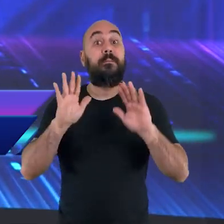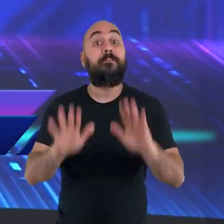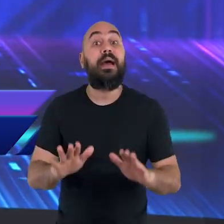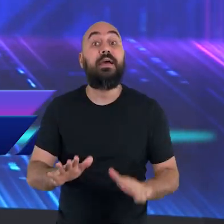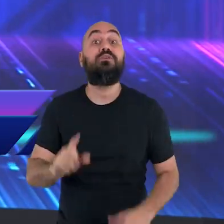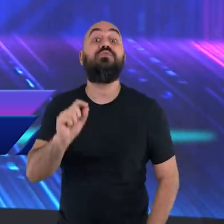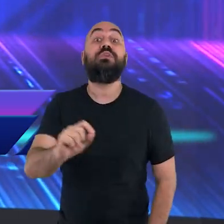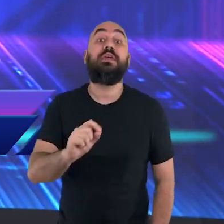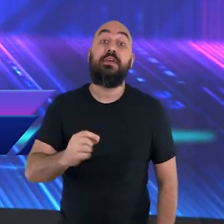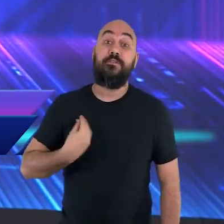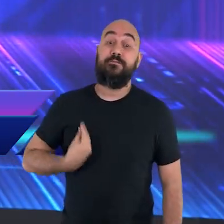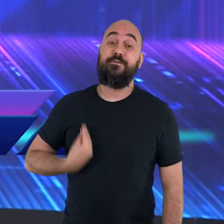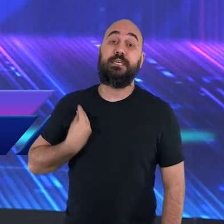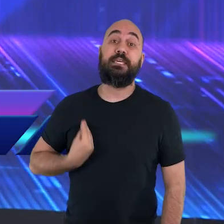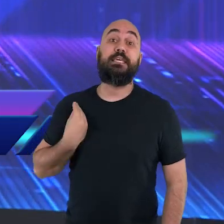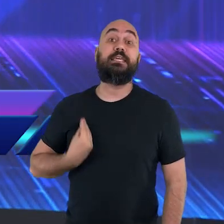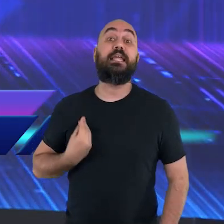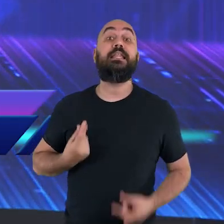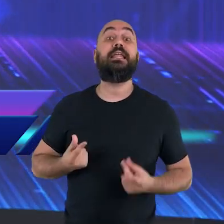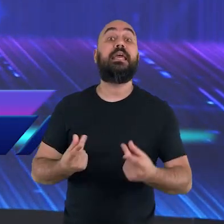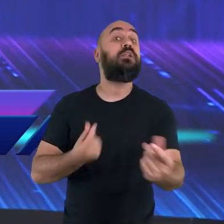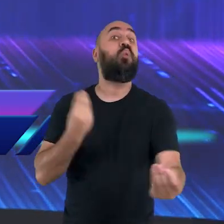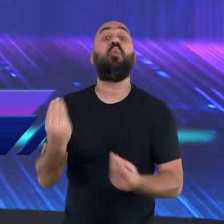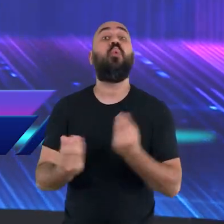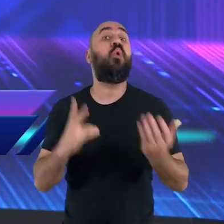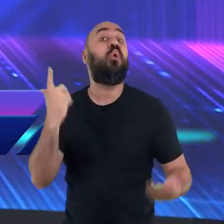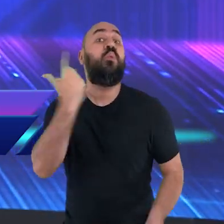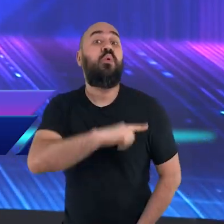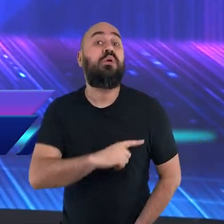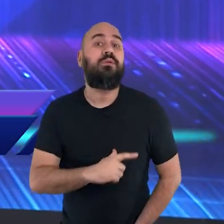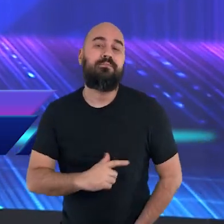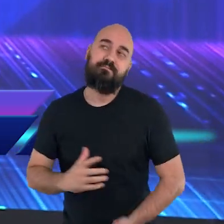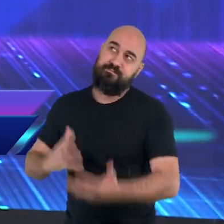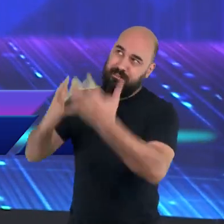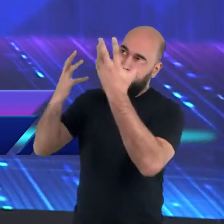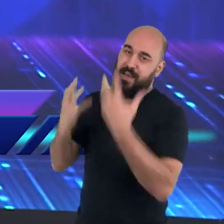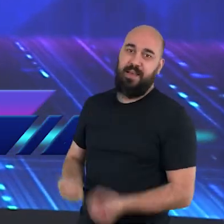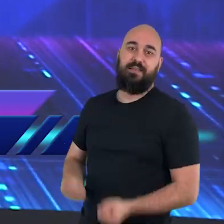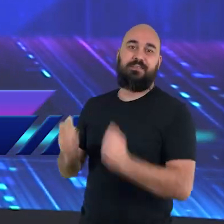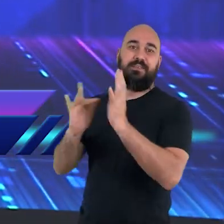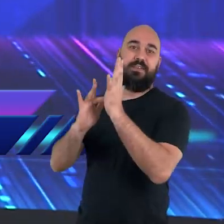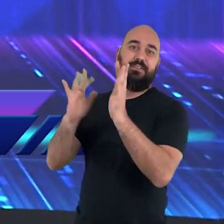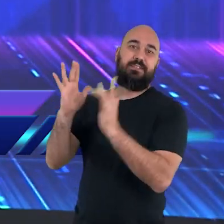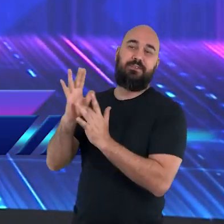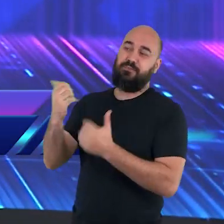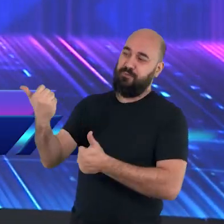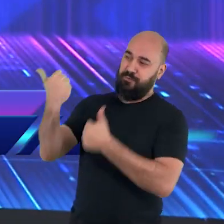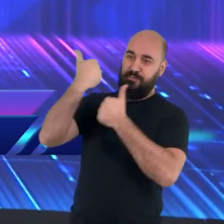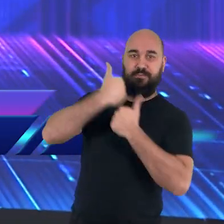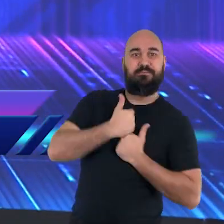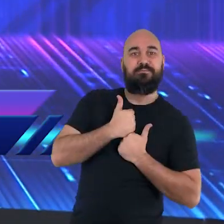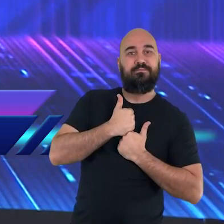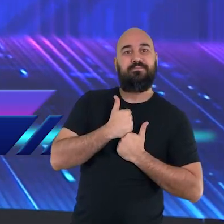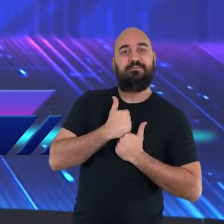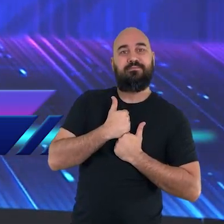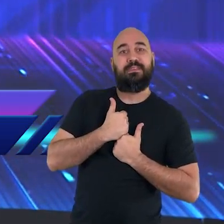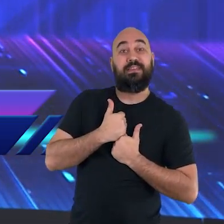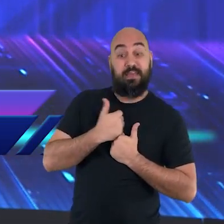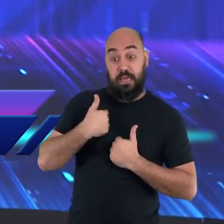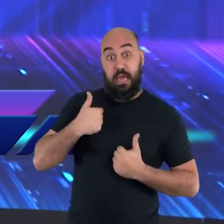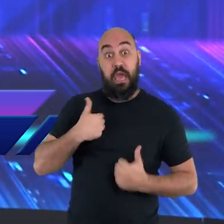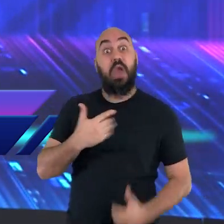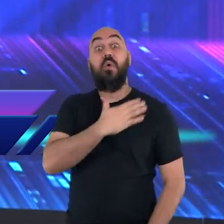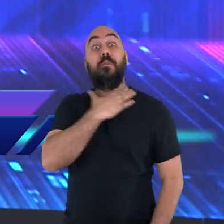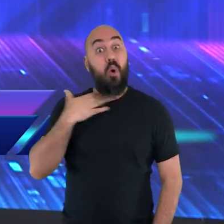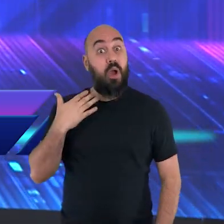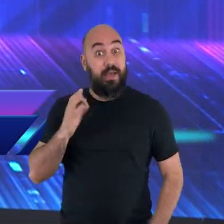em Cristo Jesus. Em outras palavras, a morte que deveria ser minha, Jesus passa. A morte que estava